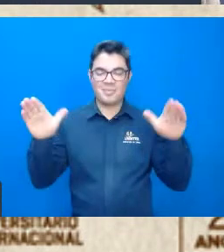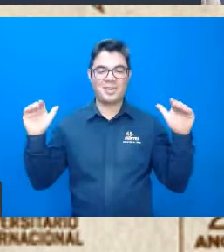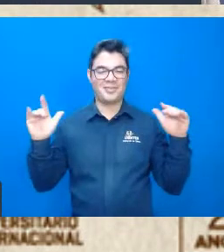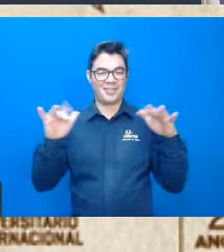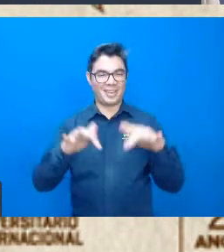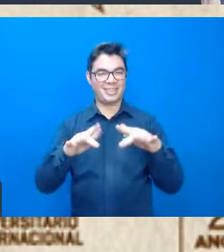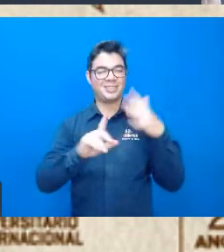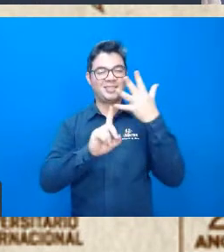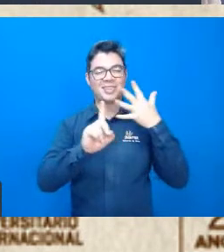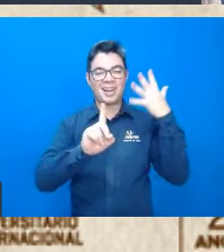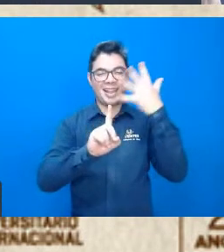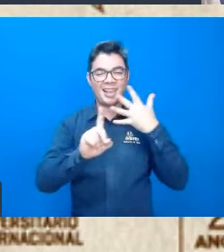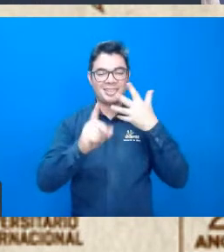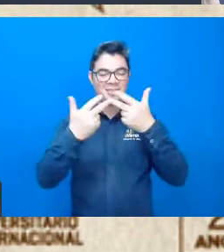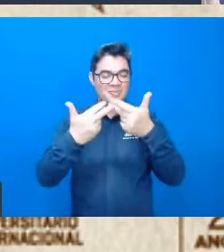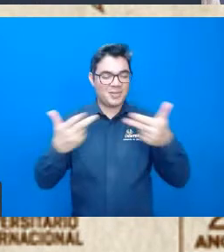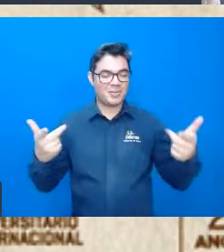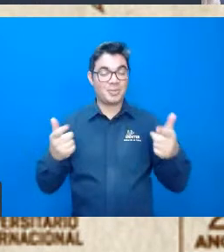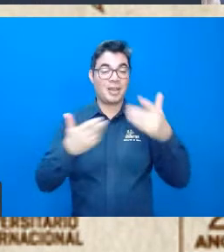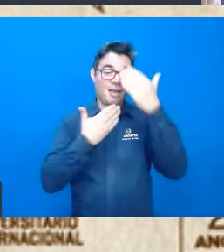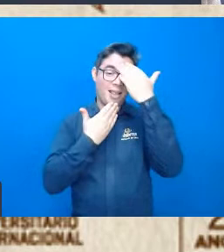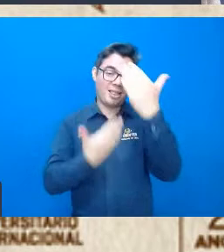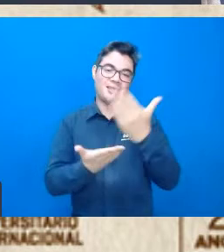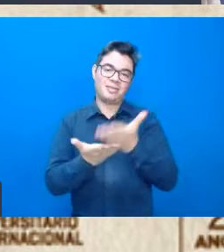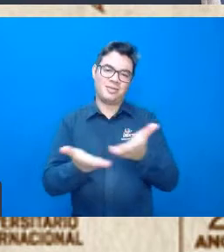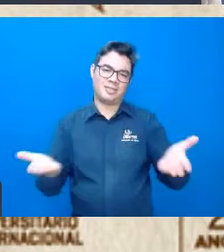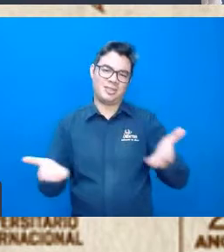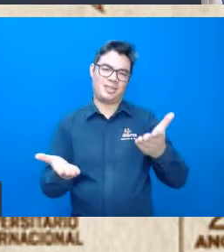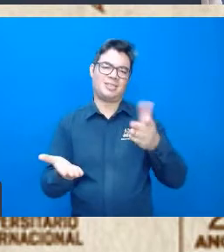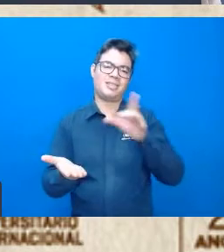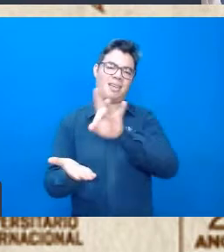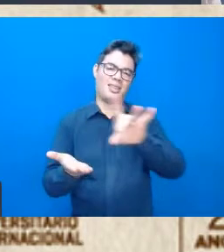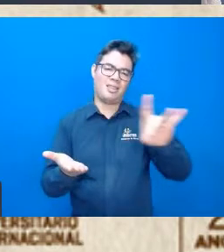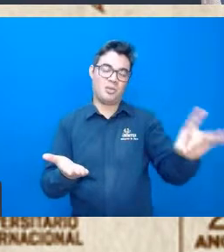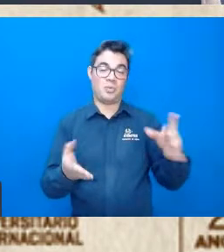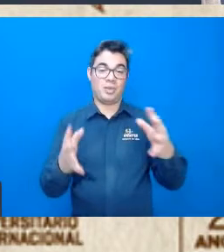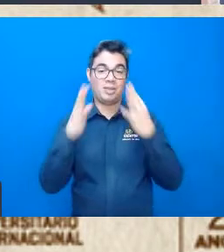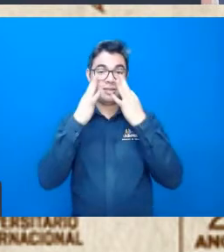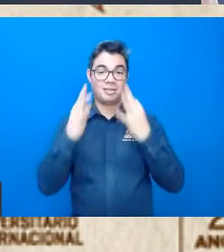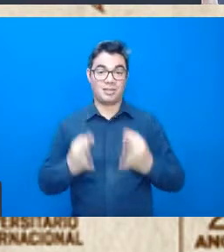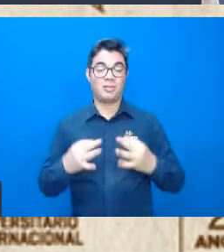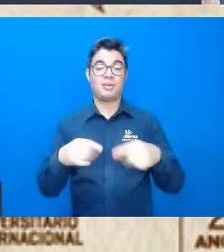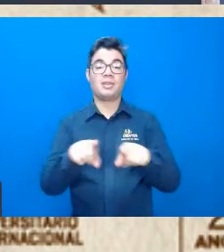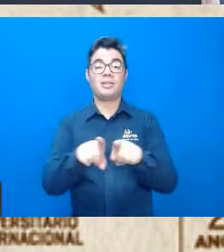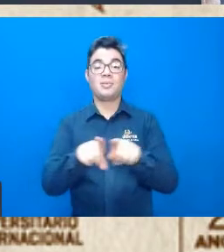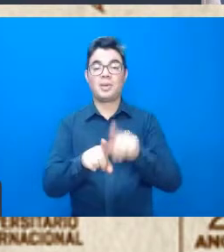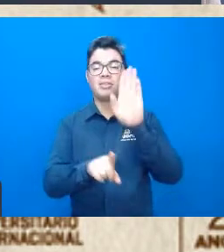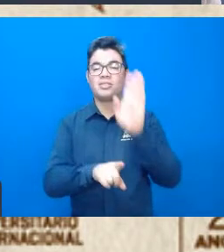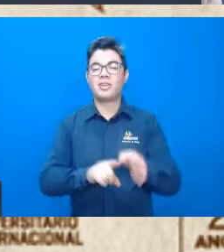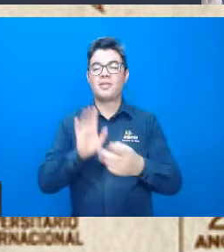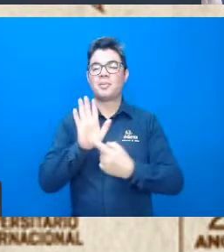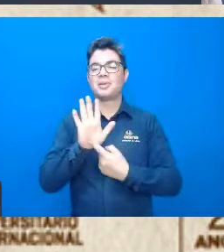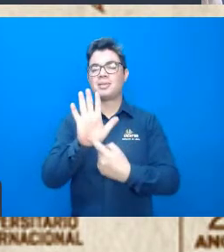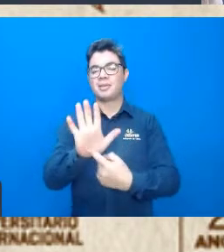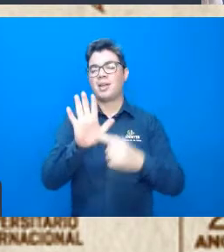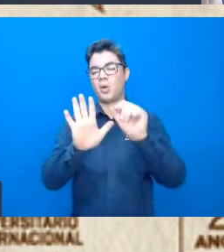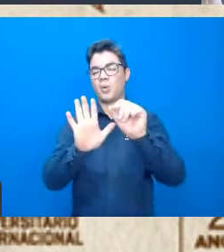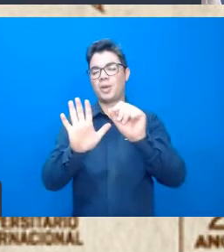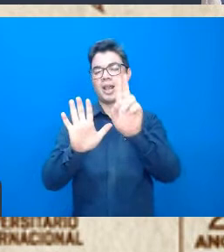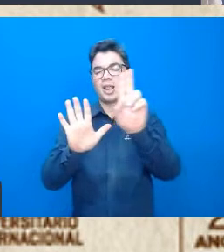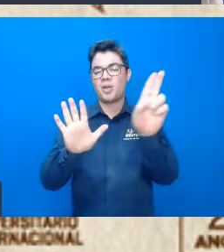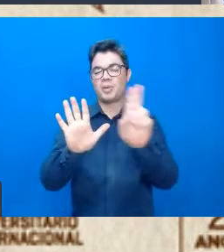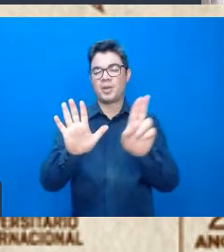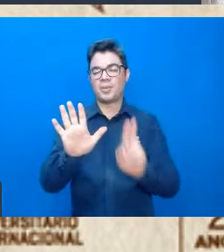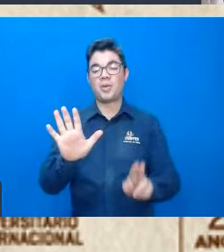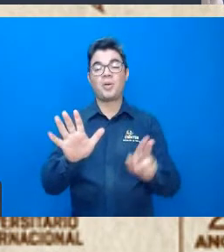e agradece a participação de todos, né? E já, já, nós também iremos apresentar os nossos